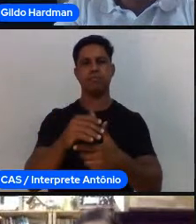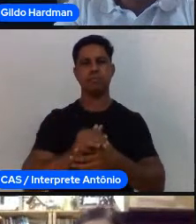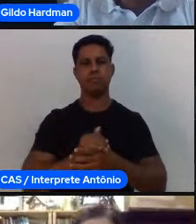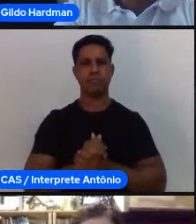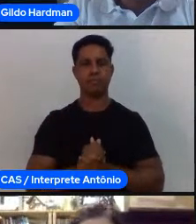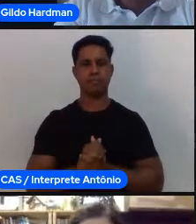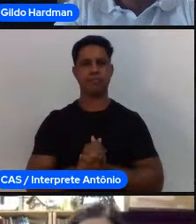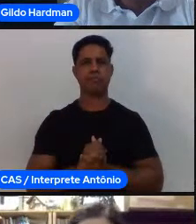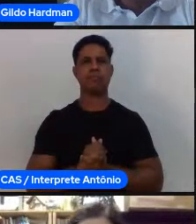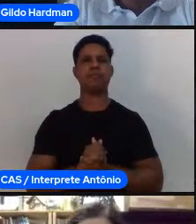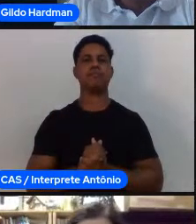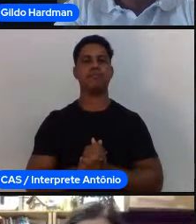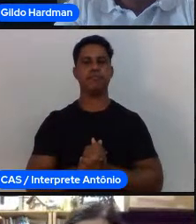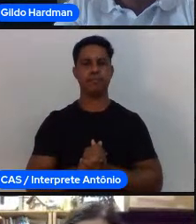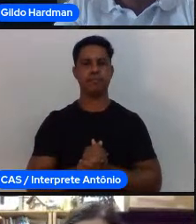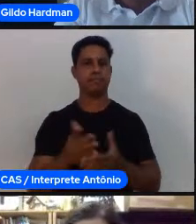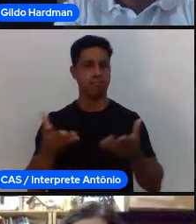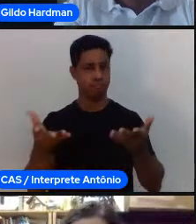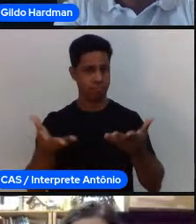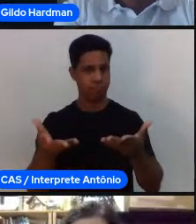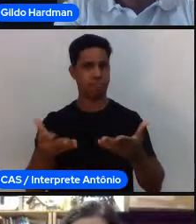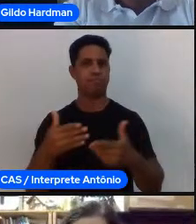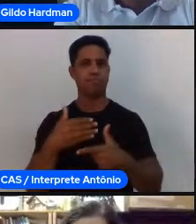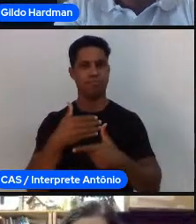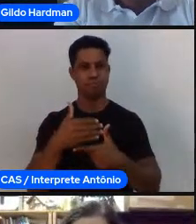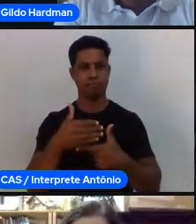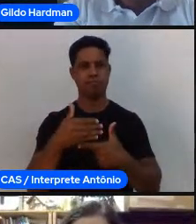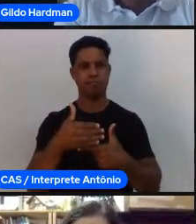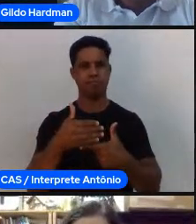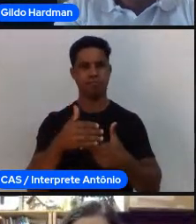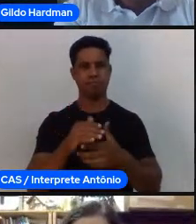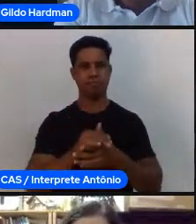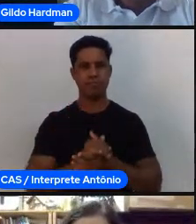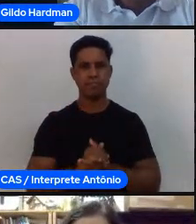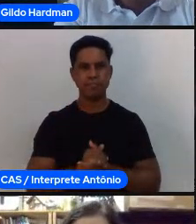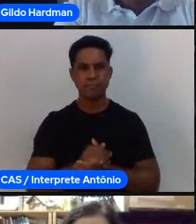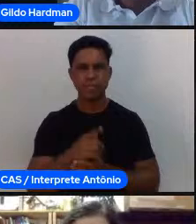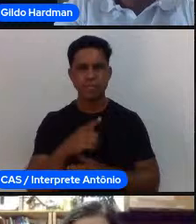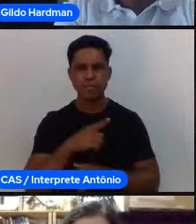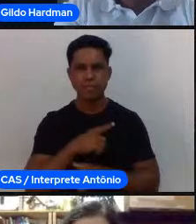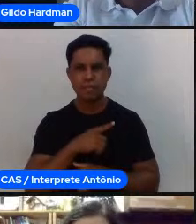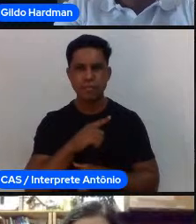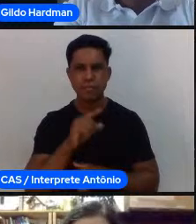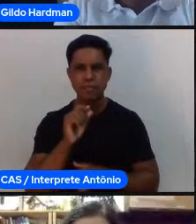agora sim. Tem o link e tem um...